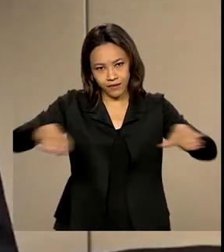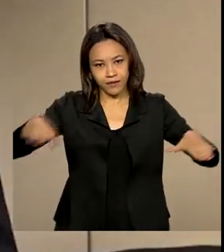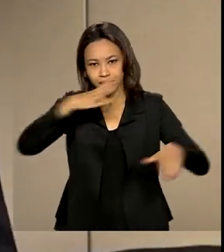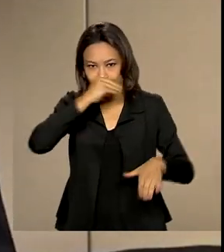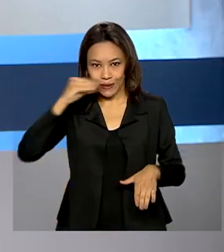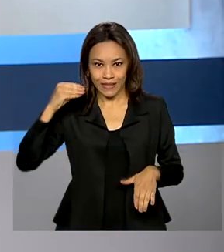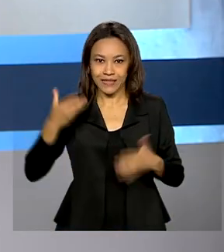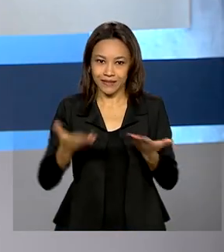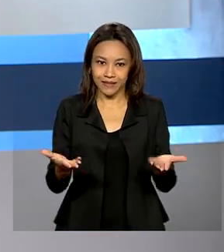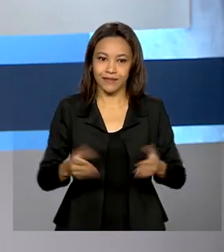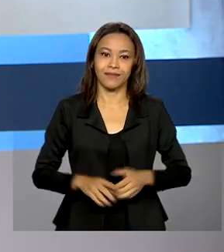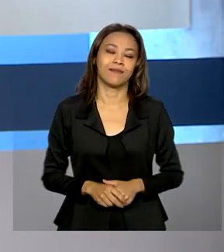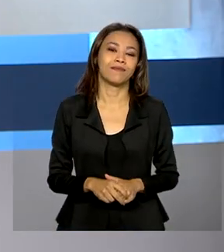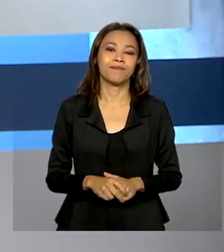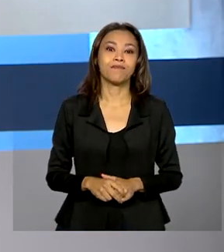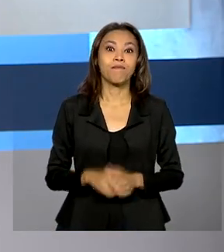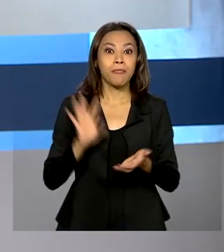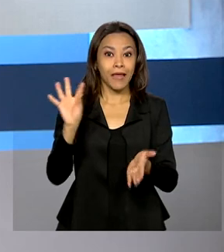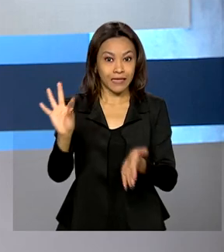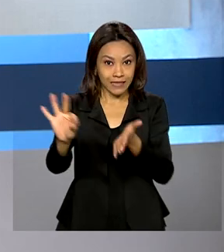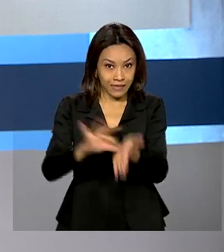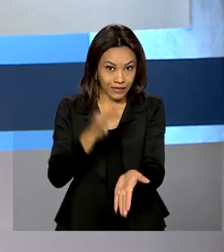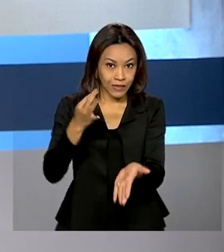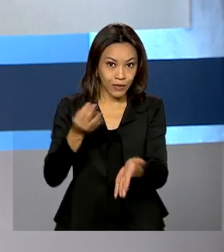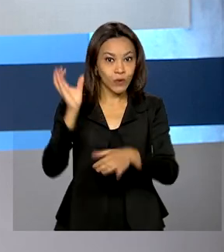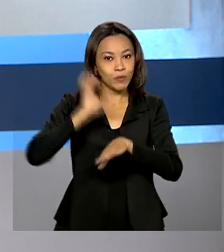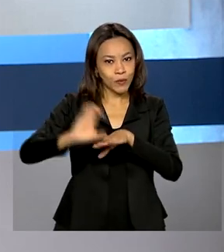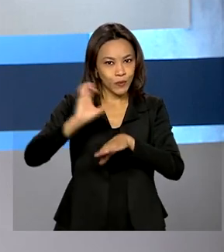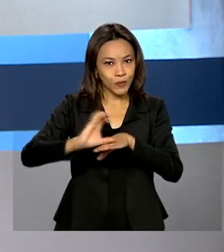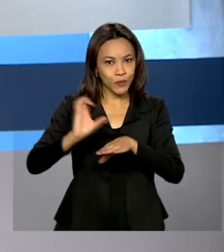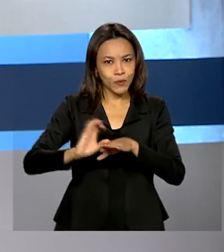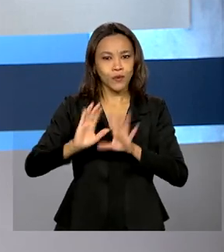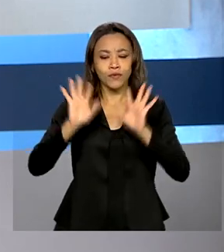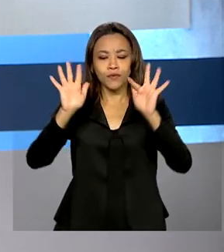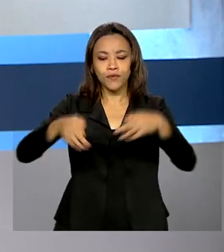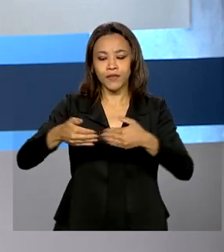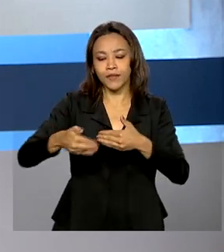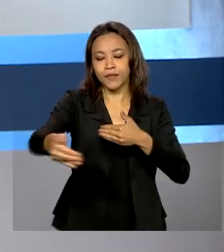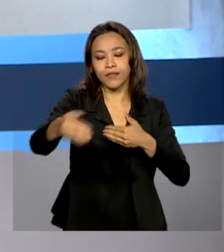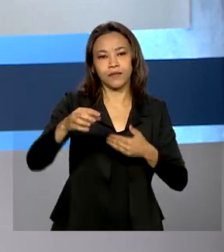e adolescentes. As inscrições para os cursos terminam neste domingo, 6 de dezembro.